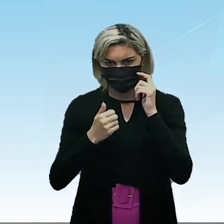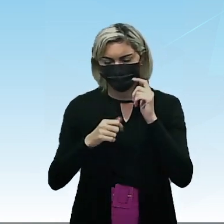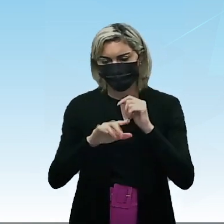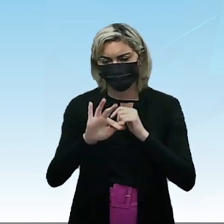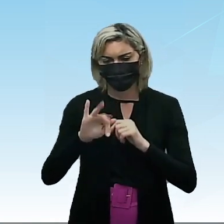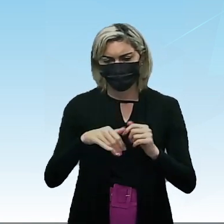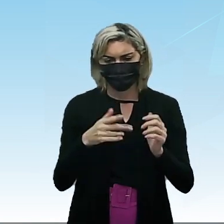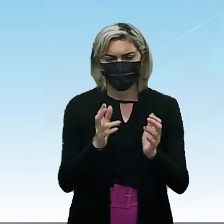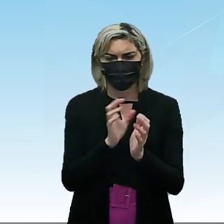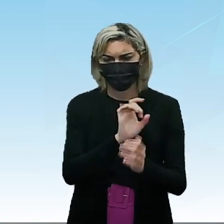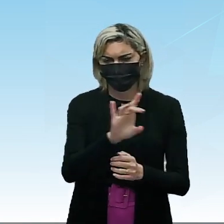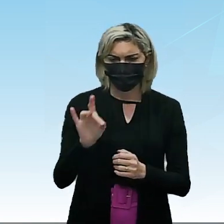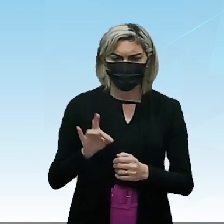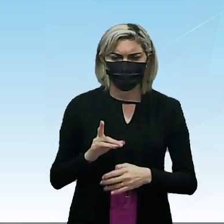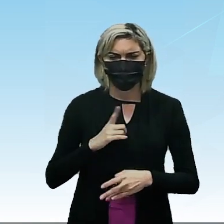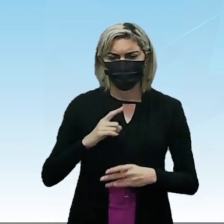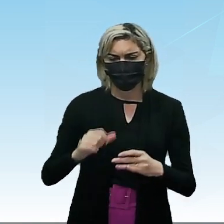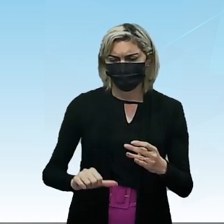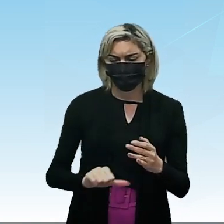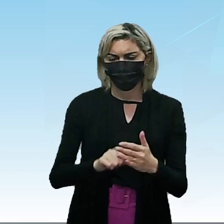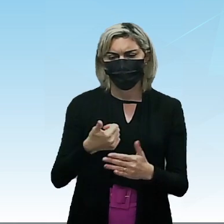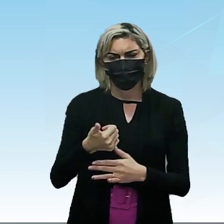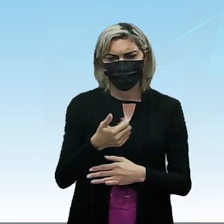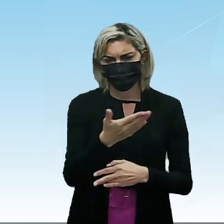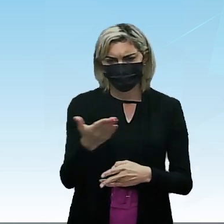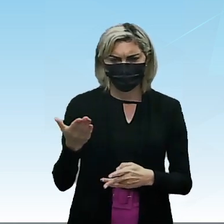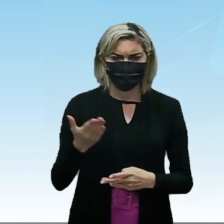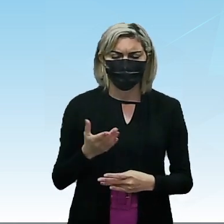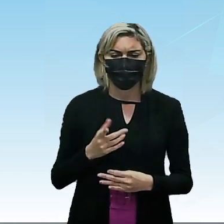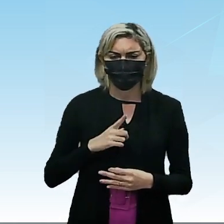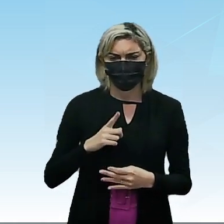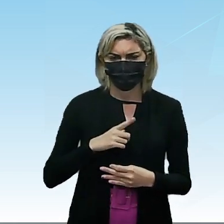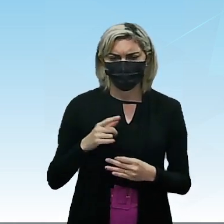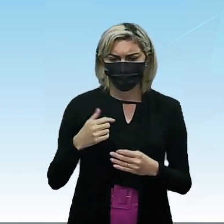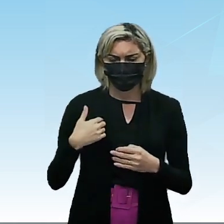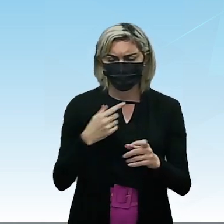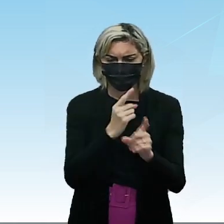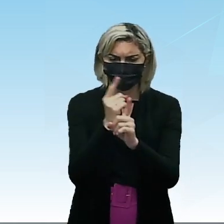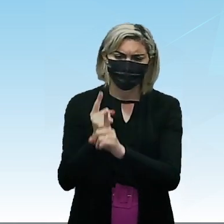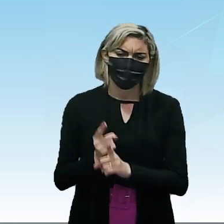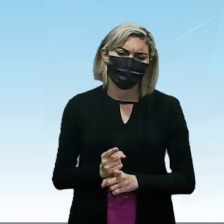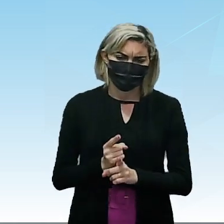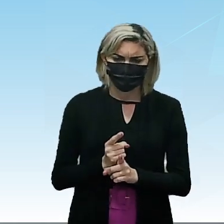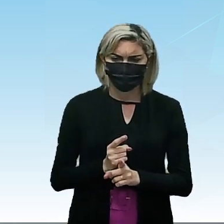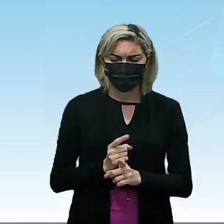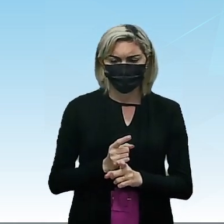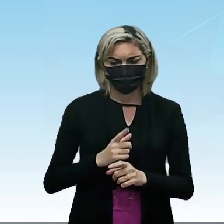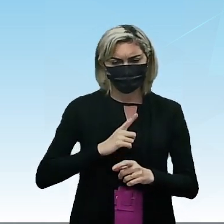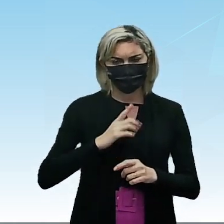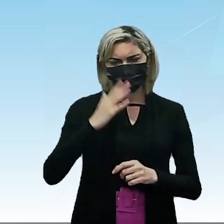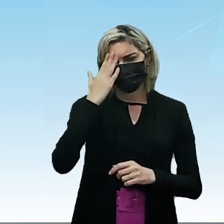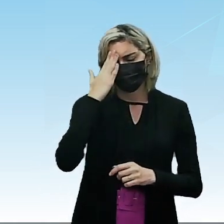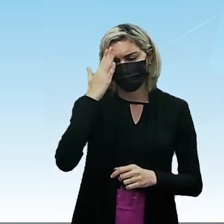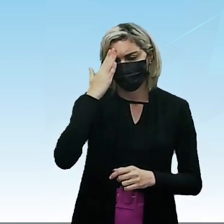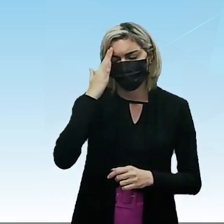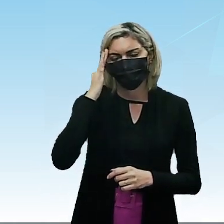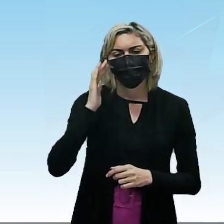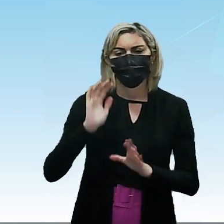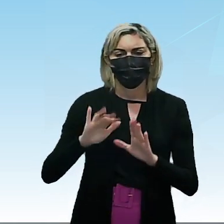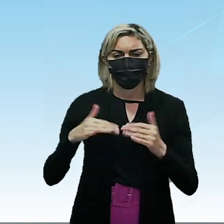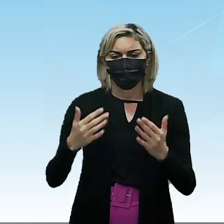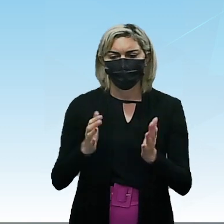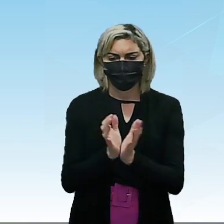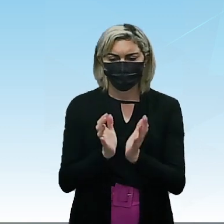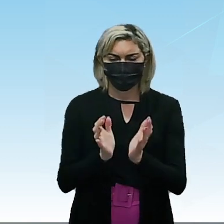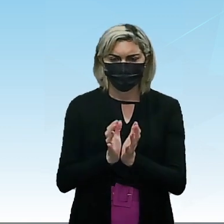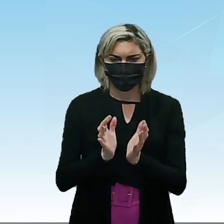funcionais De cara? Primeiro ponto Você primeiro Tem que identificar Tem que saber Qual o